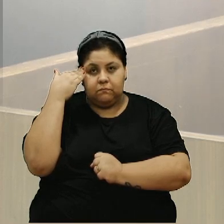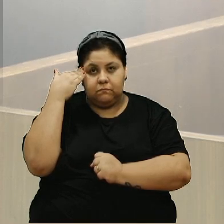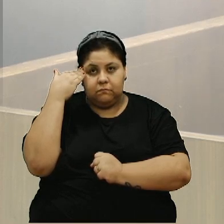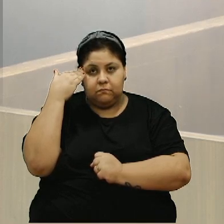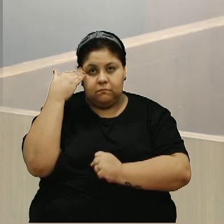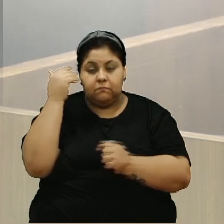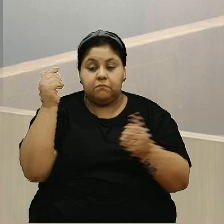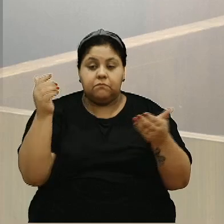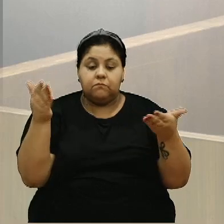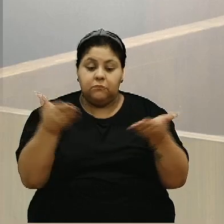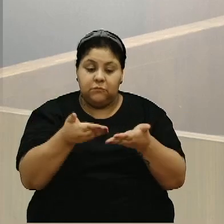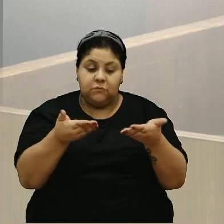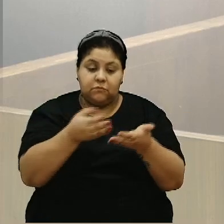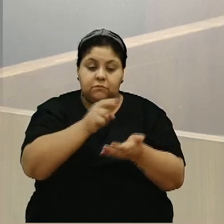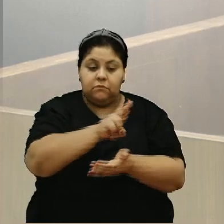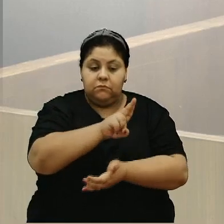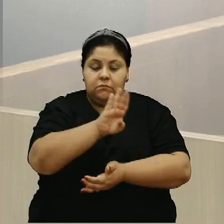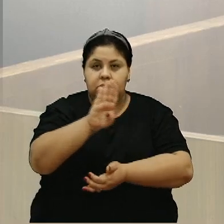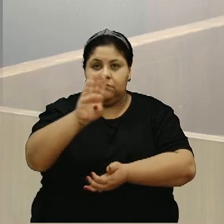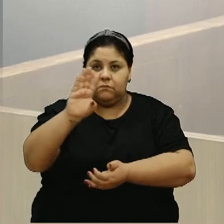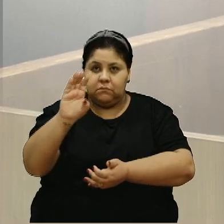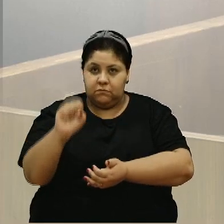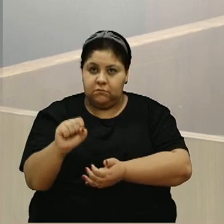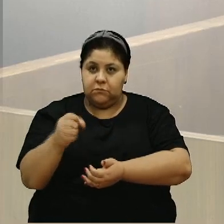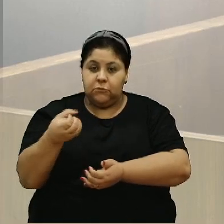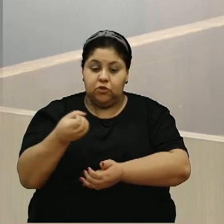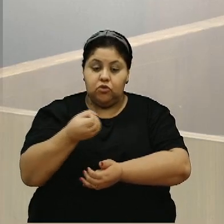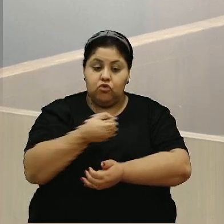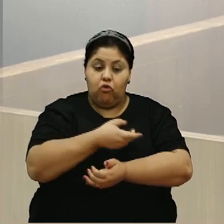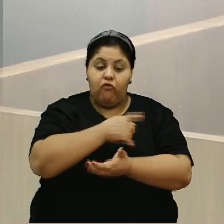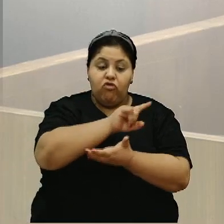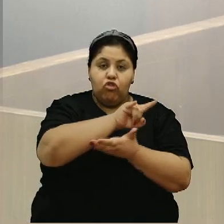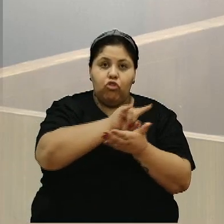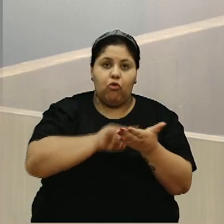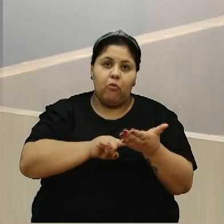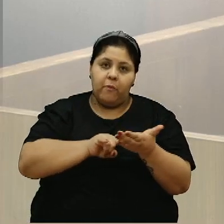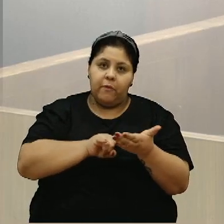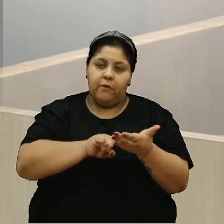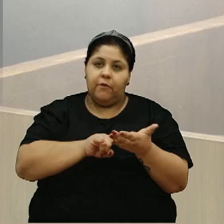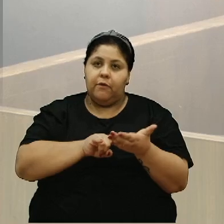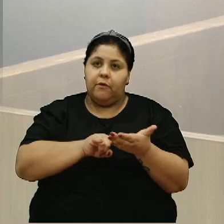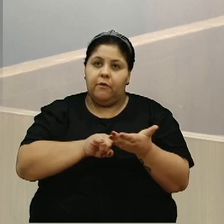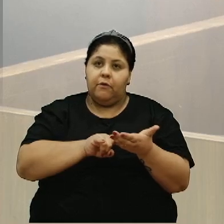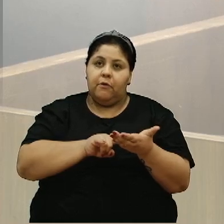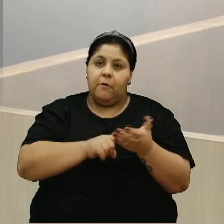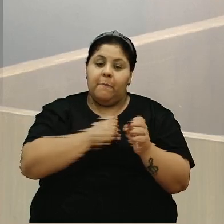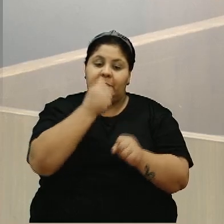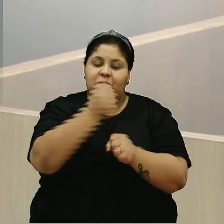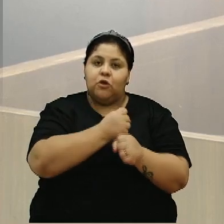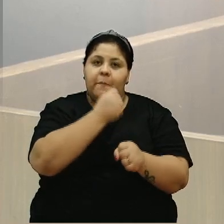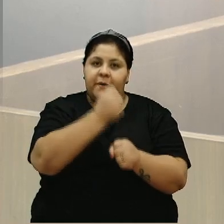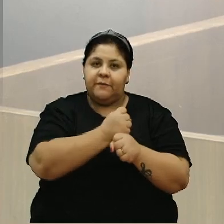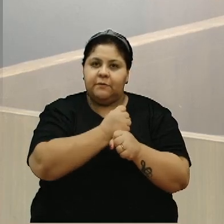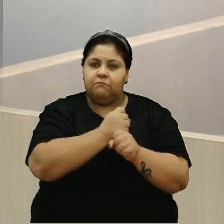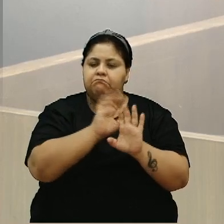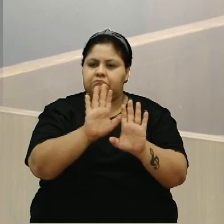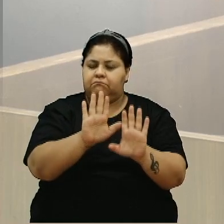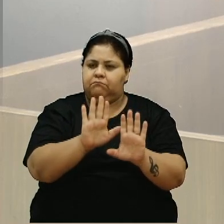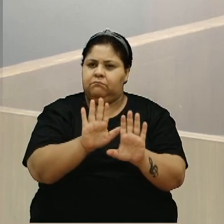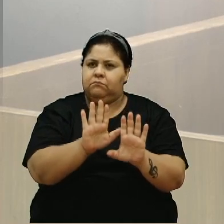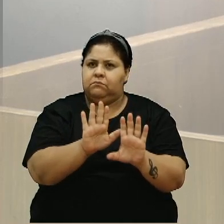agora a UBS vai ter um novo laudo para a reforma. Mas espera aí,